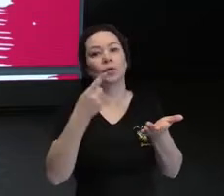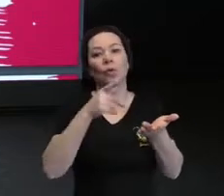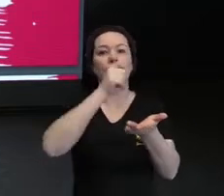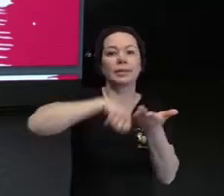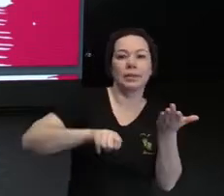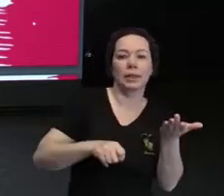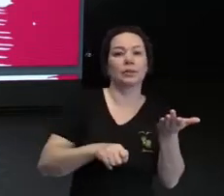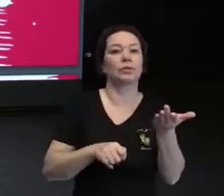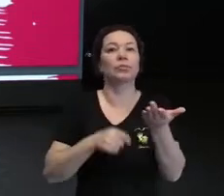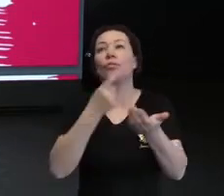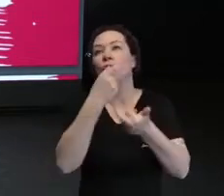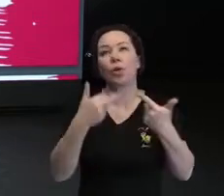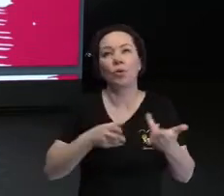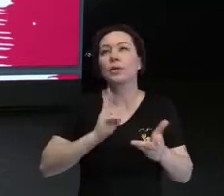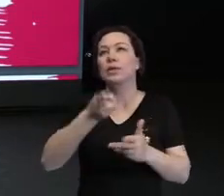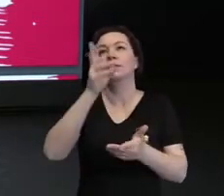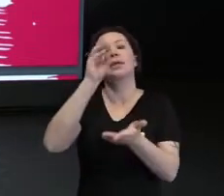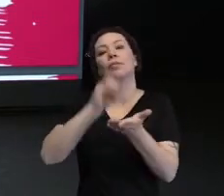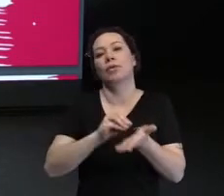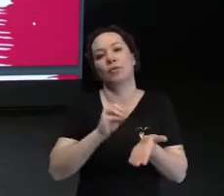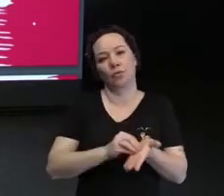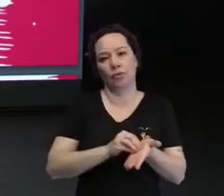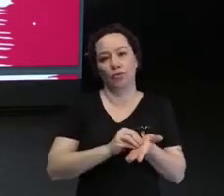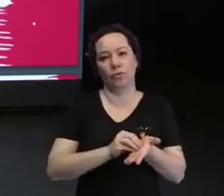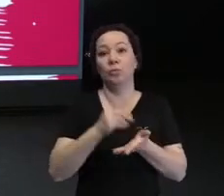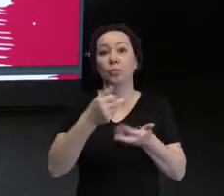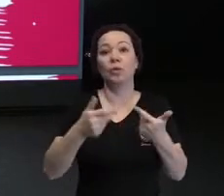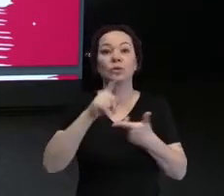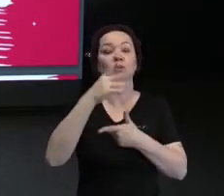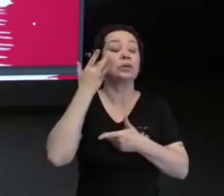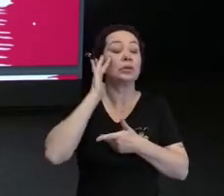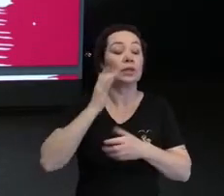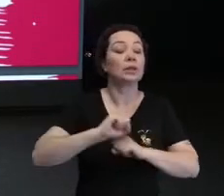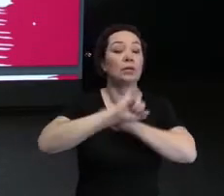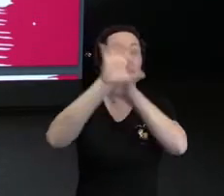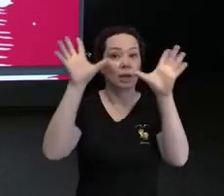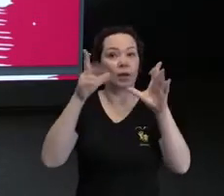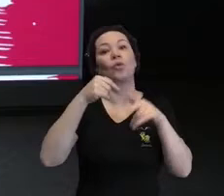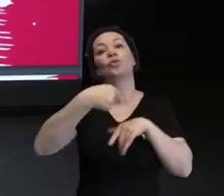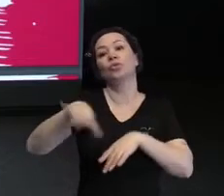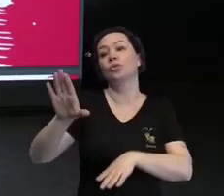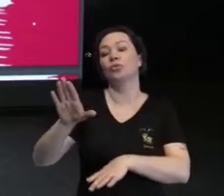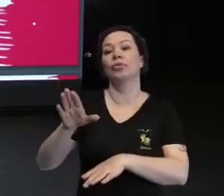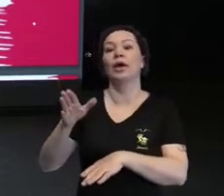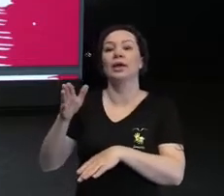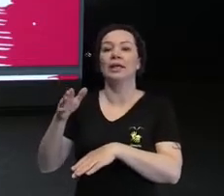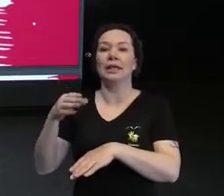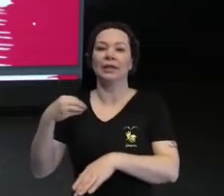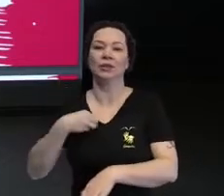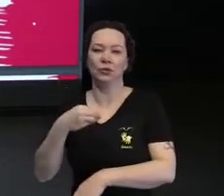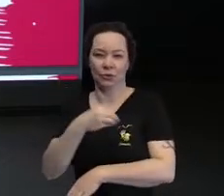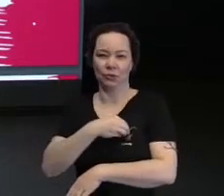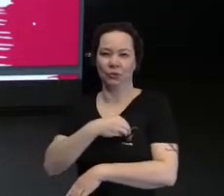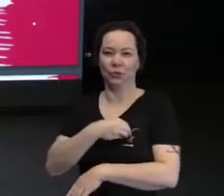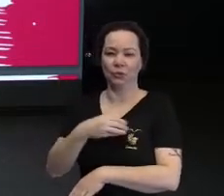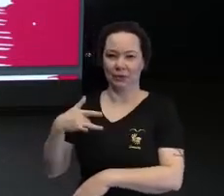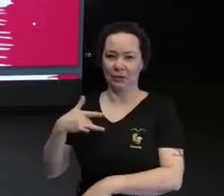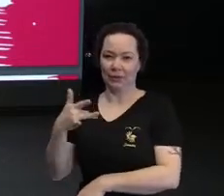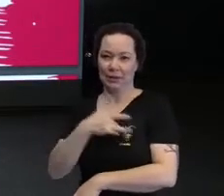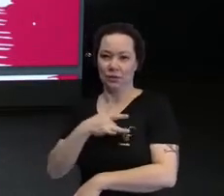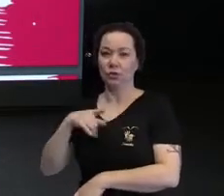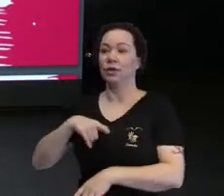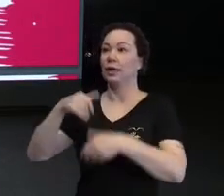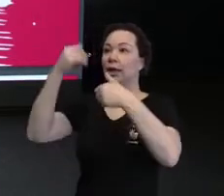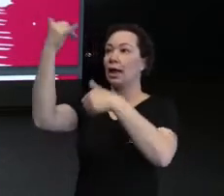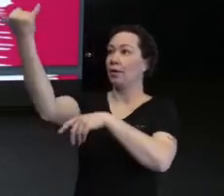assinatura, ou algo que você não entendeu que estava escrito lá. Ou você vai ao posto de saúde, tem aquele mural de avisos enorme